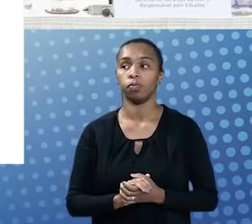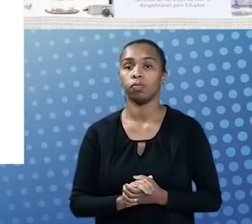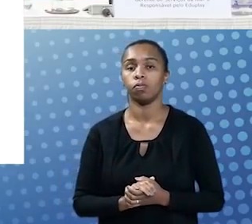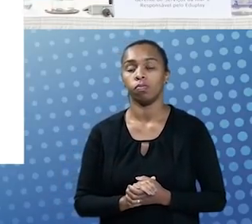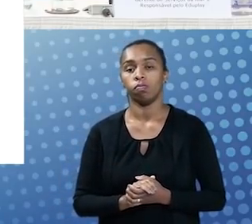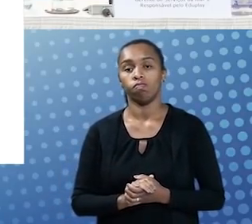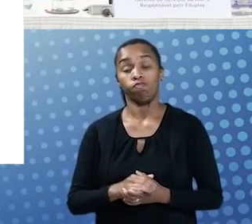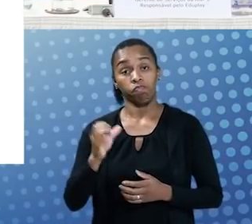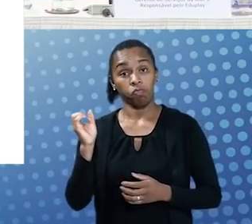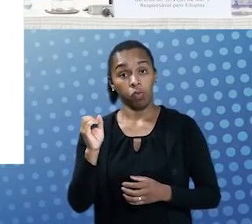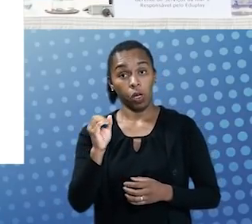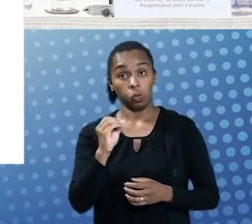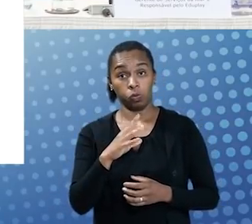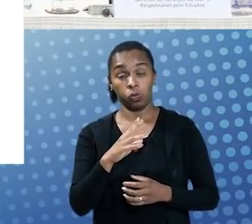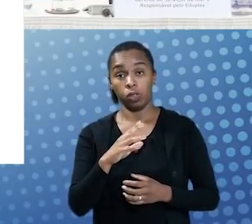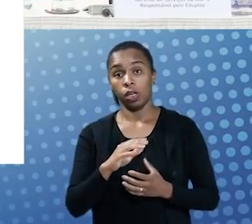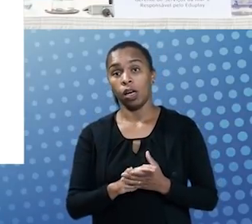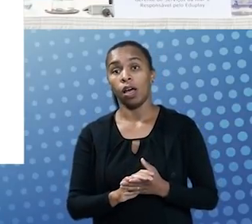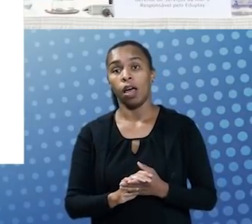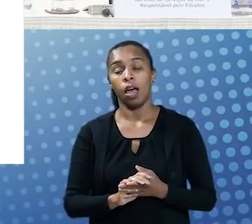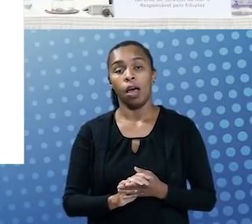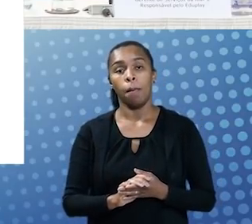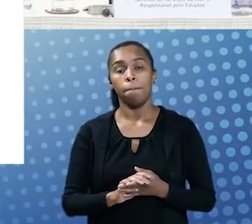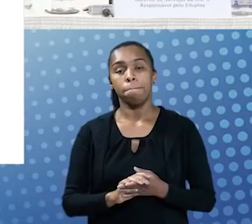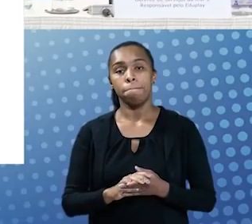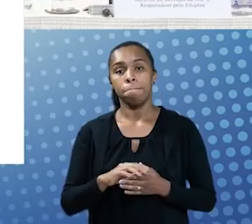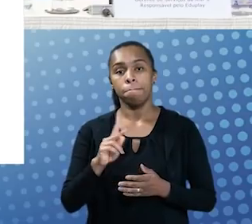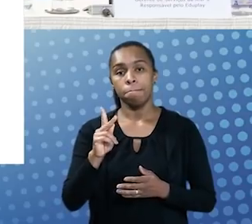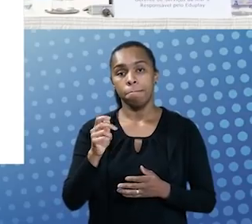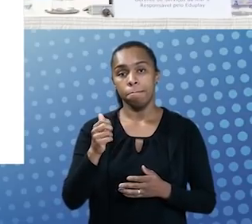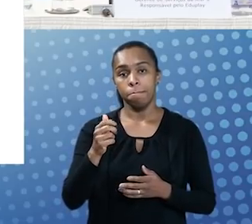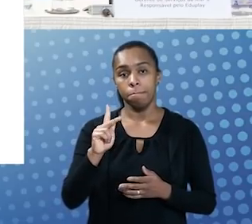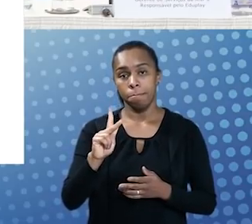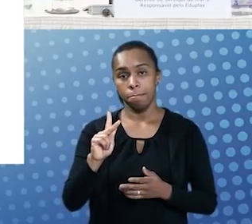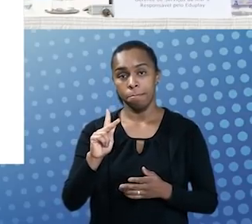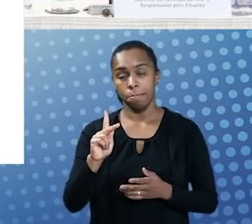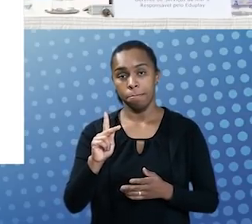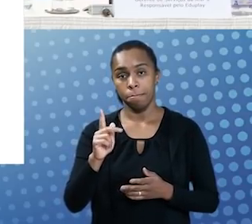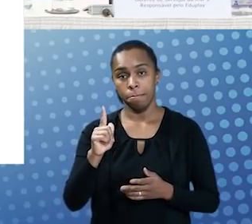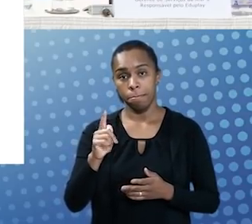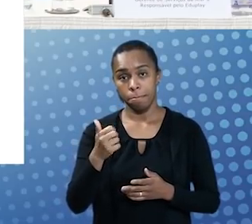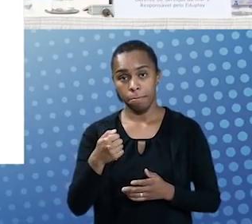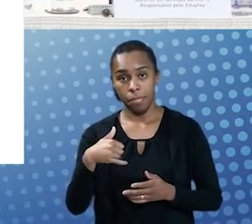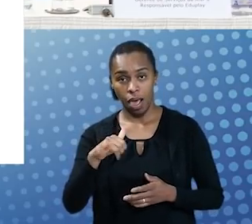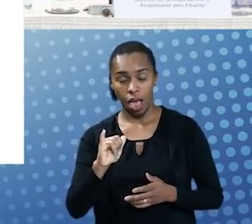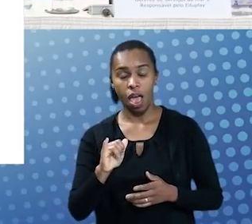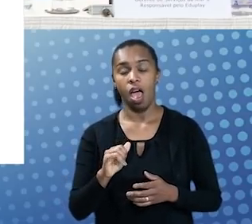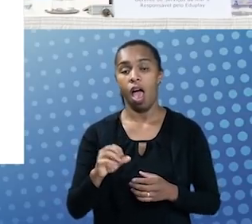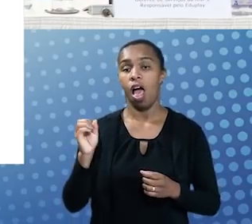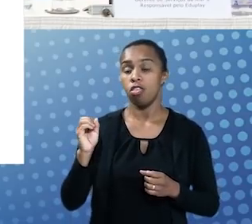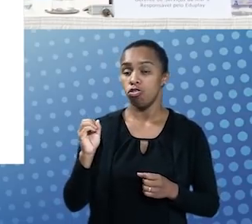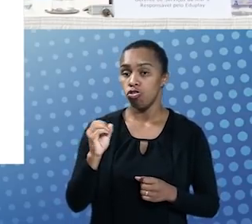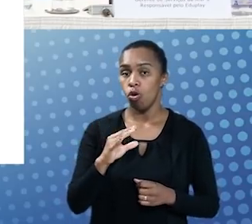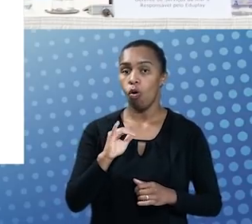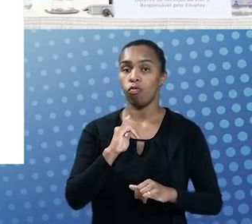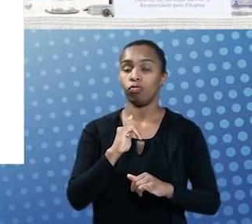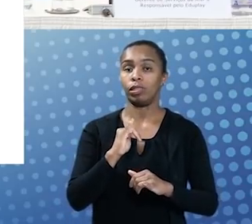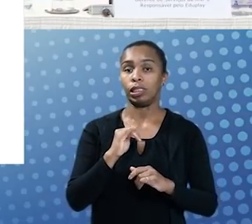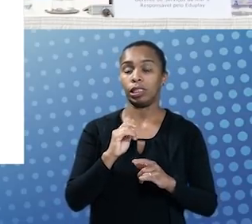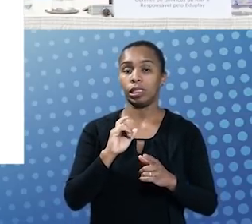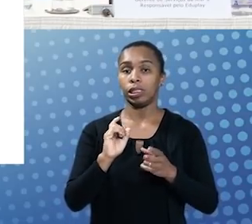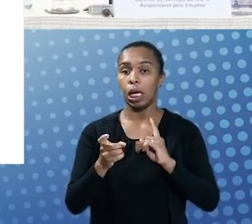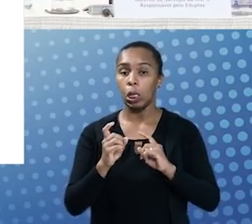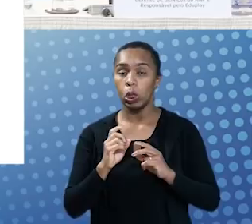Esse é o novo player, ele é um player totalmente redimensionado com as novas tecnologias presentes no mercado,